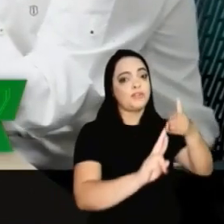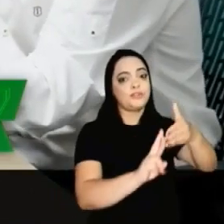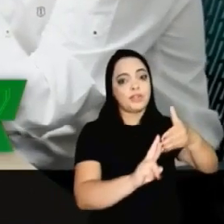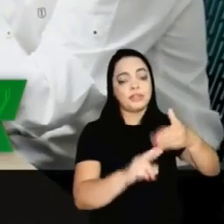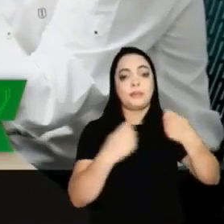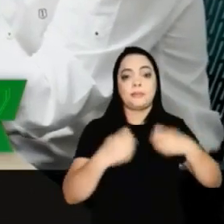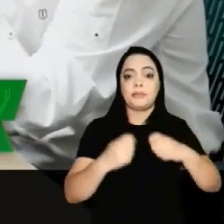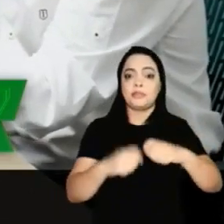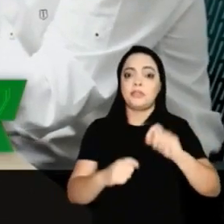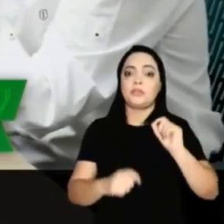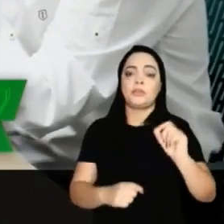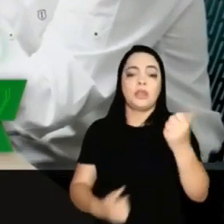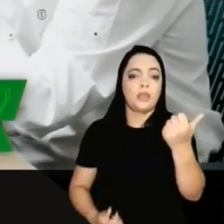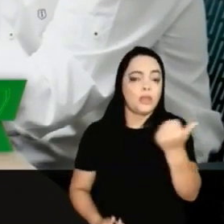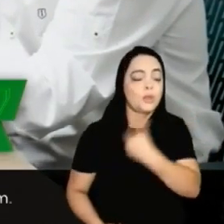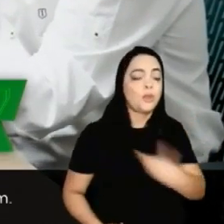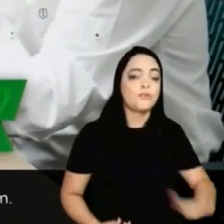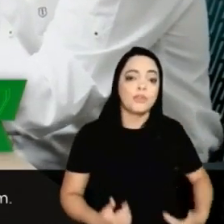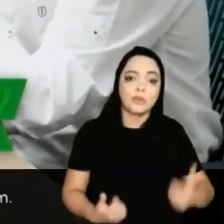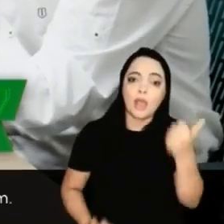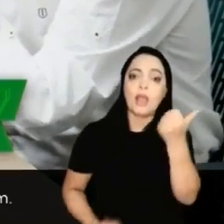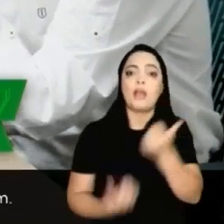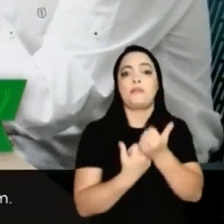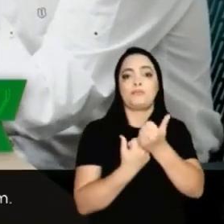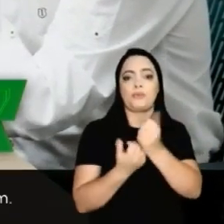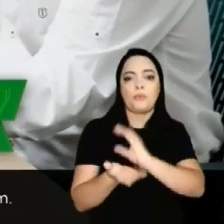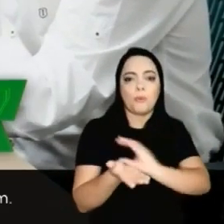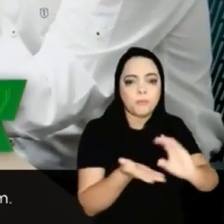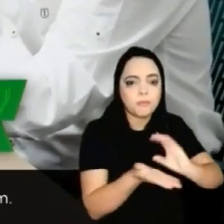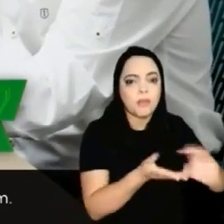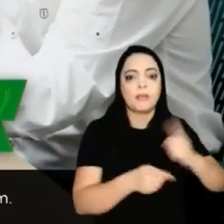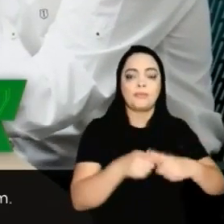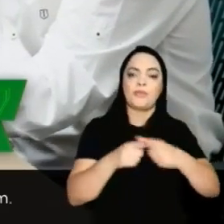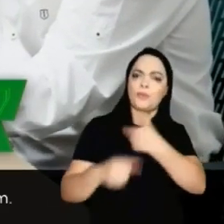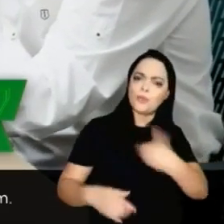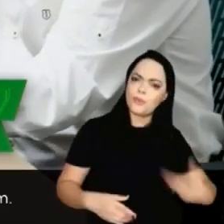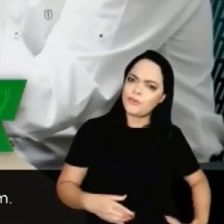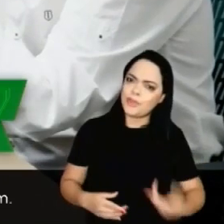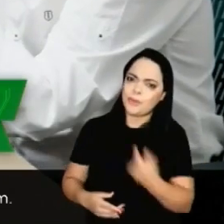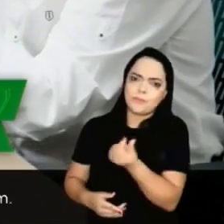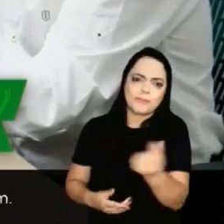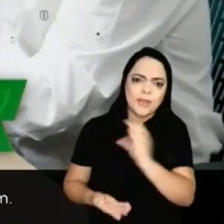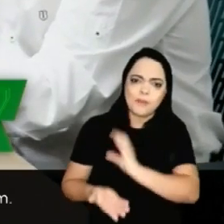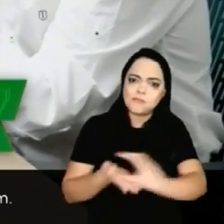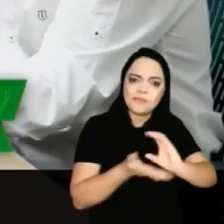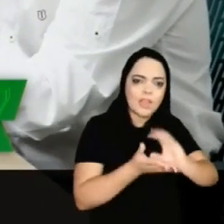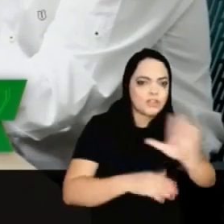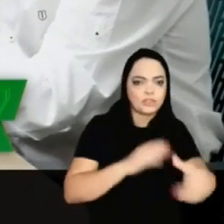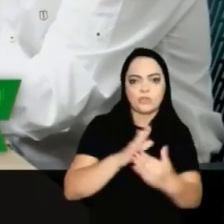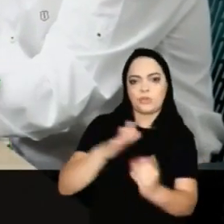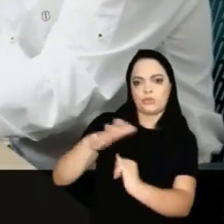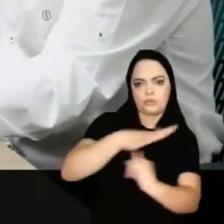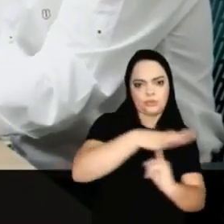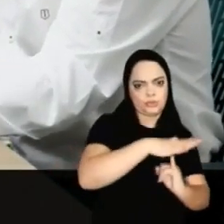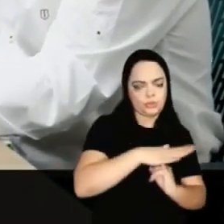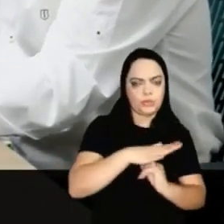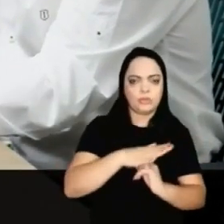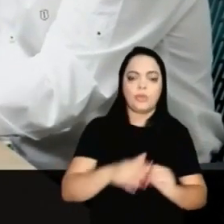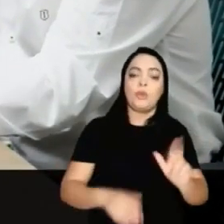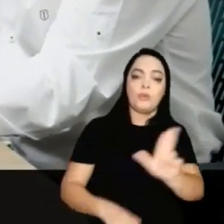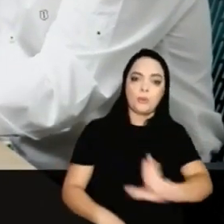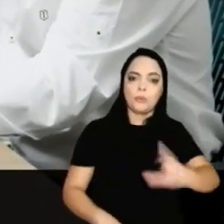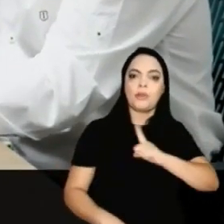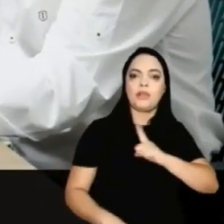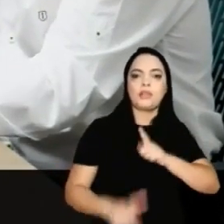apoio do órgão público, um maior investimento O órgão público é um catalisador de todas as instituições que tem O Berlândia tem uma